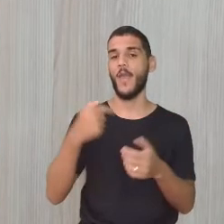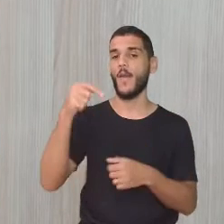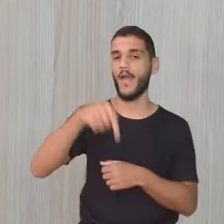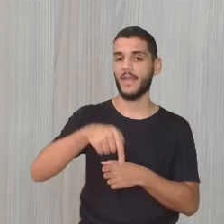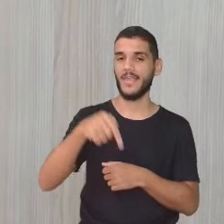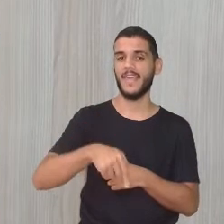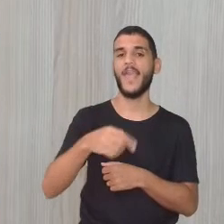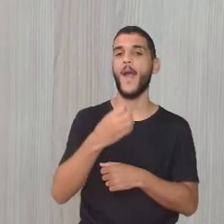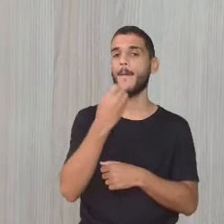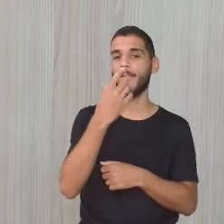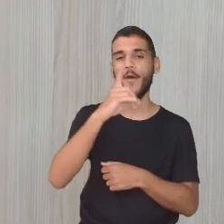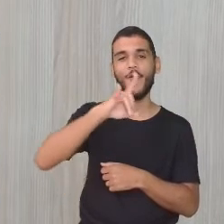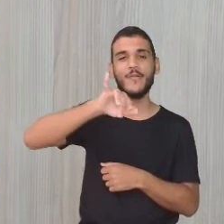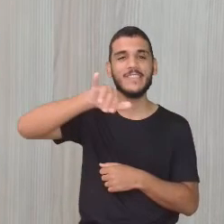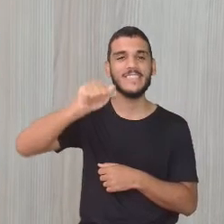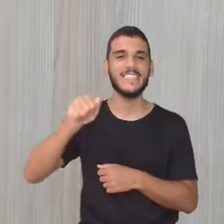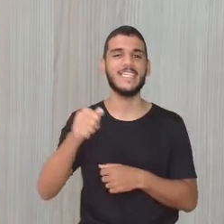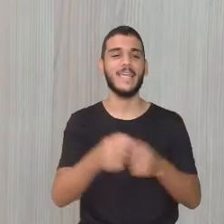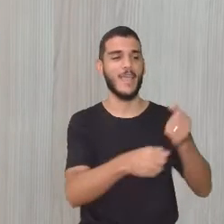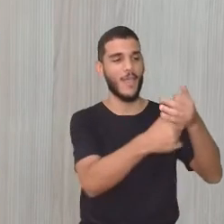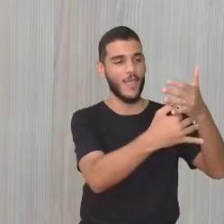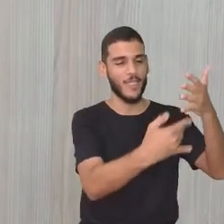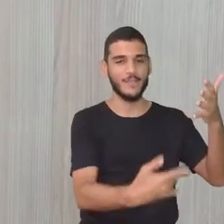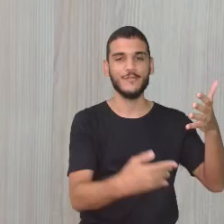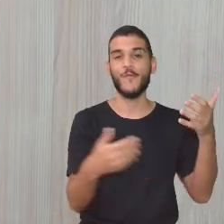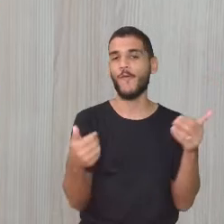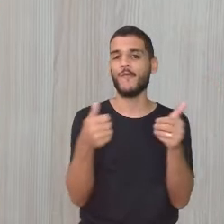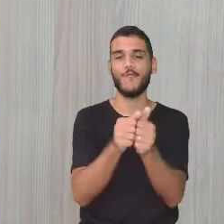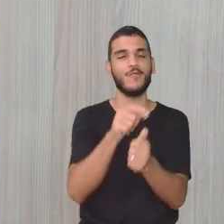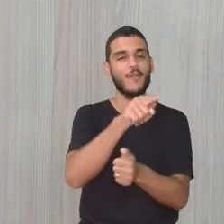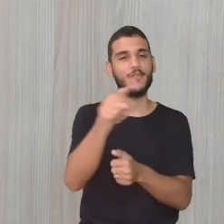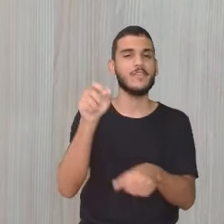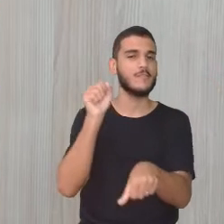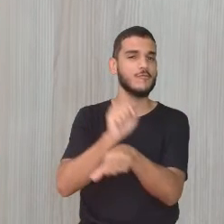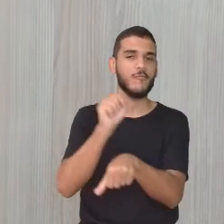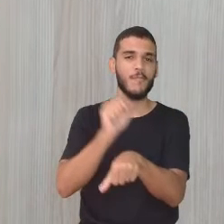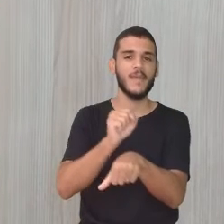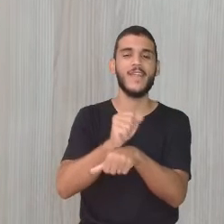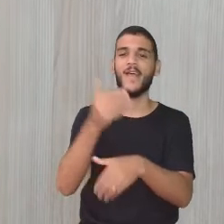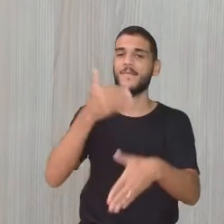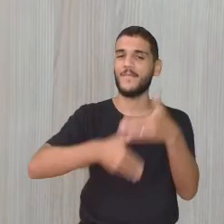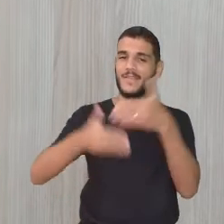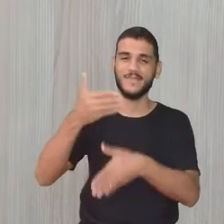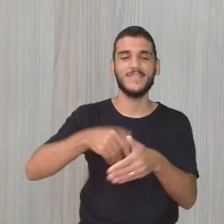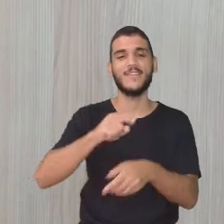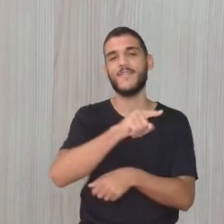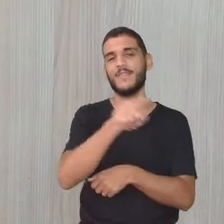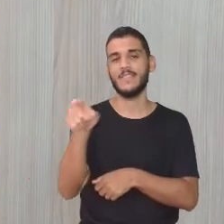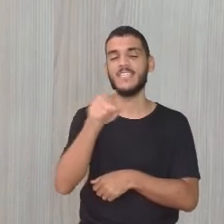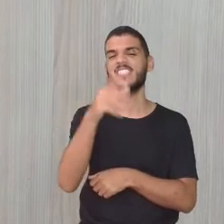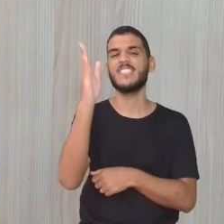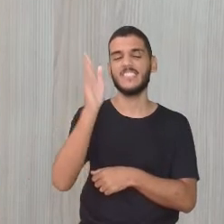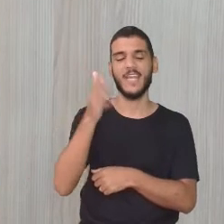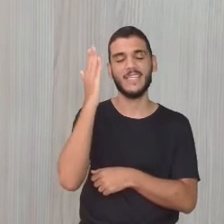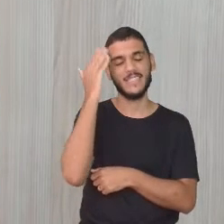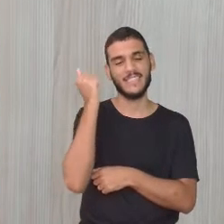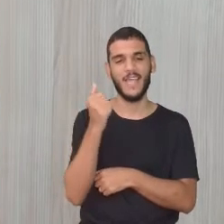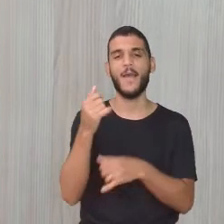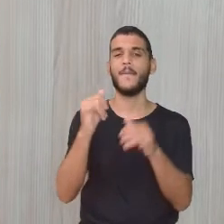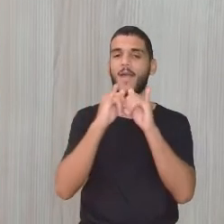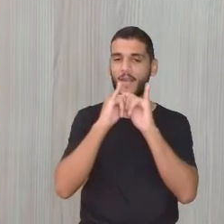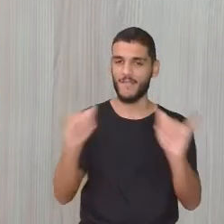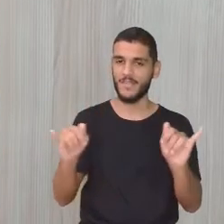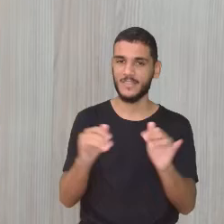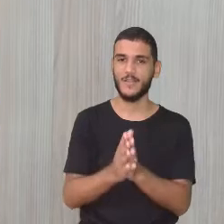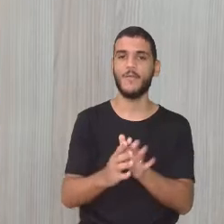Já vou dar meu bom dia aqui no chat. Gente, estou aguardando a participação de vocês. E vocês já sabem aquele recadinho, né?